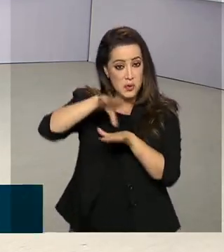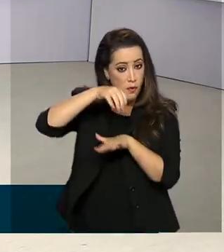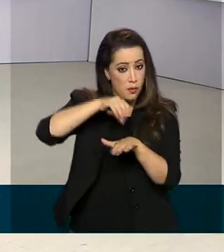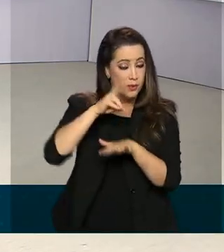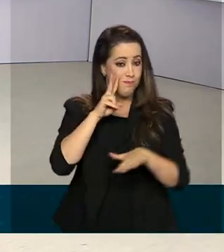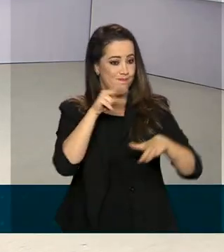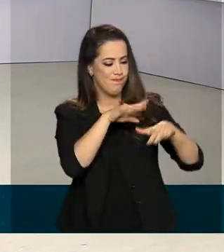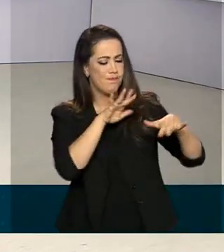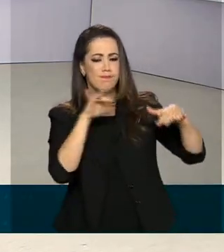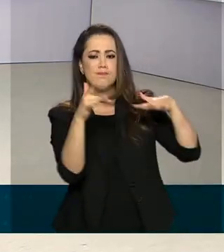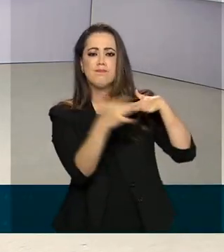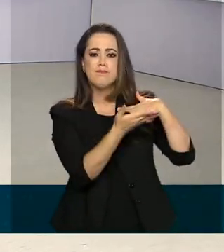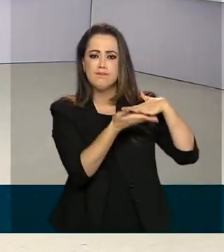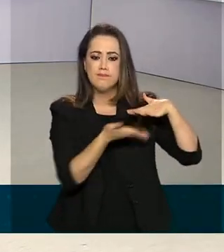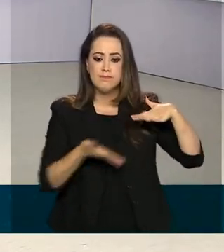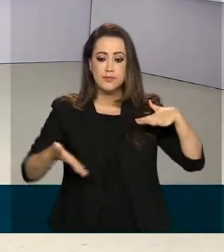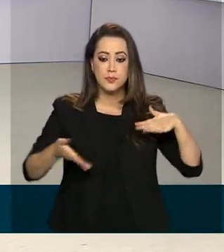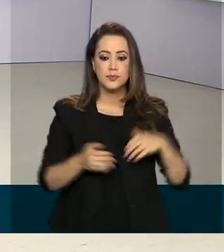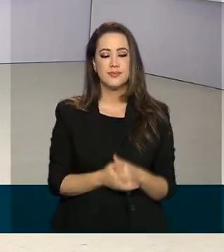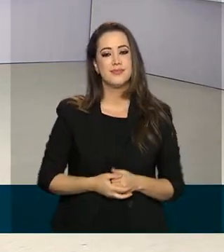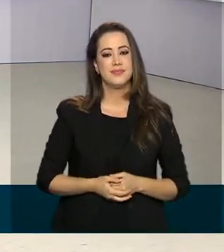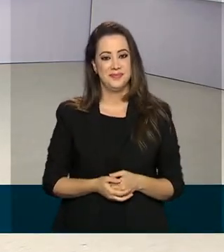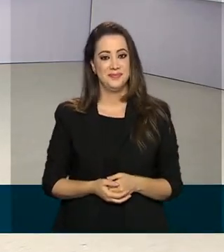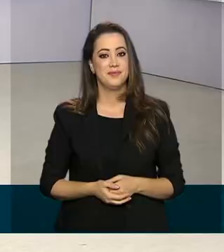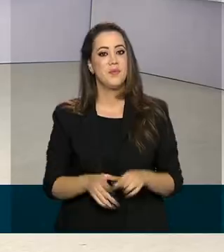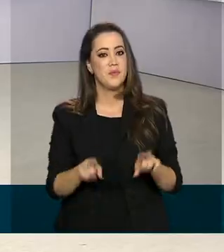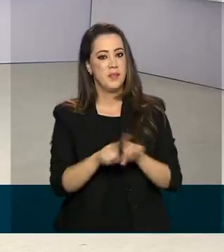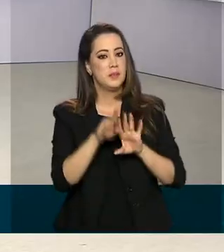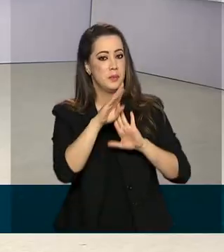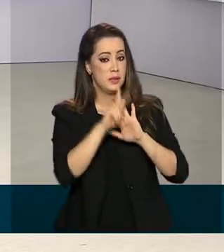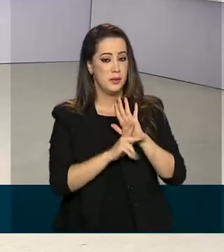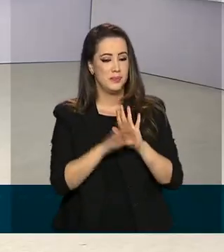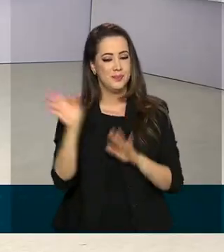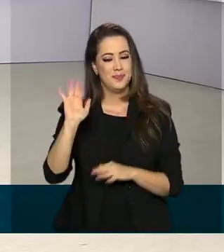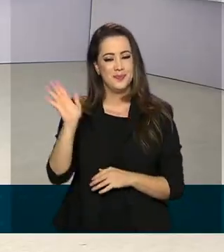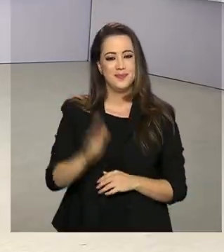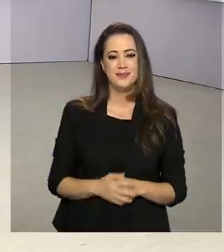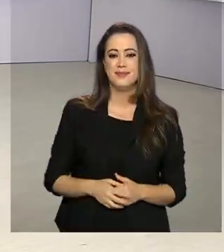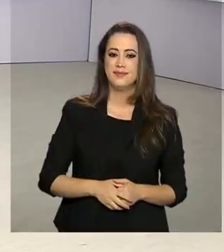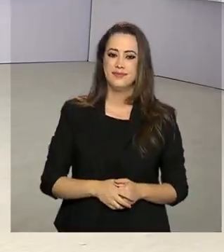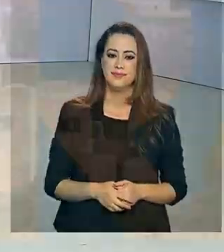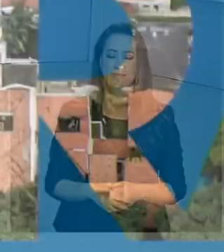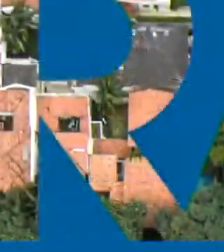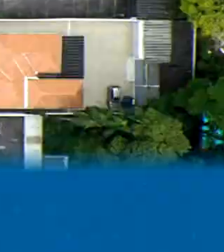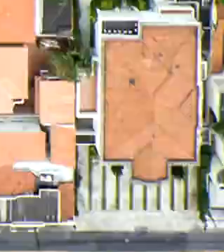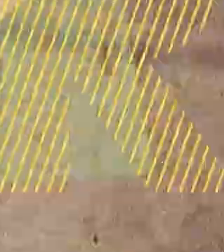outras informações você encontra aqui nas nossas redes sociais e na nossa programação. Até a próxima edição.